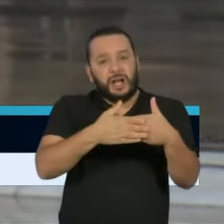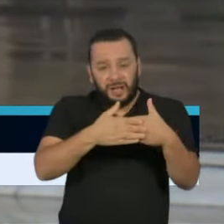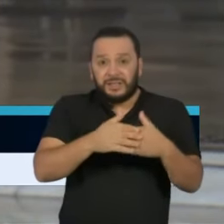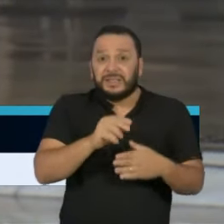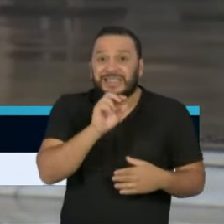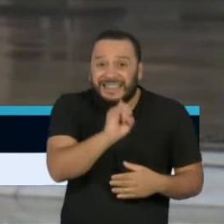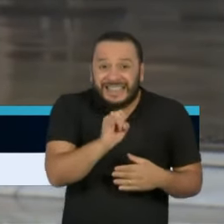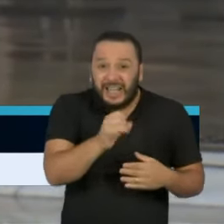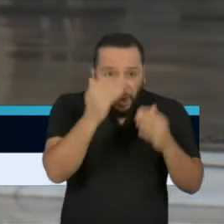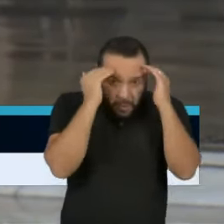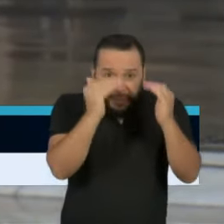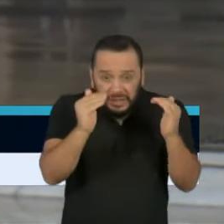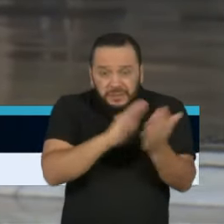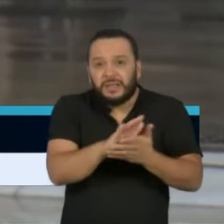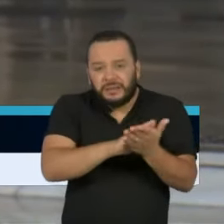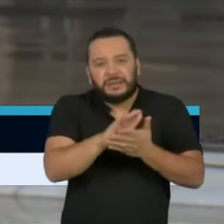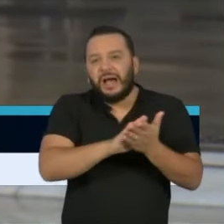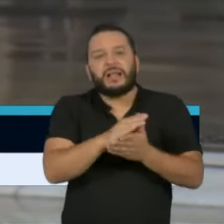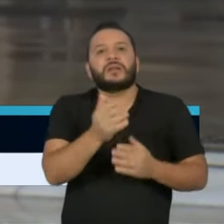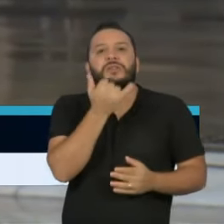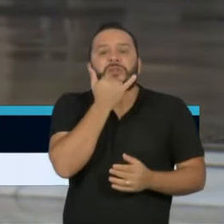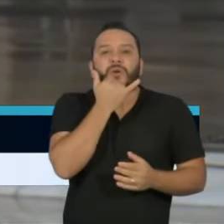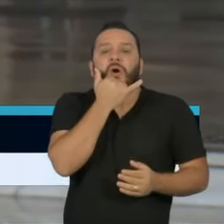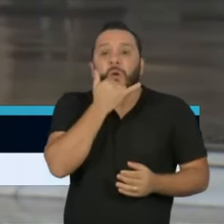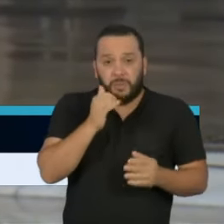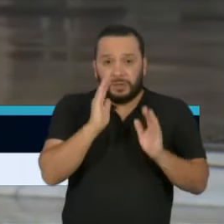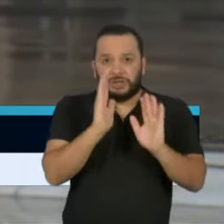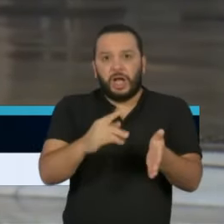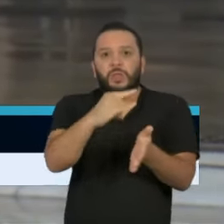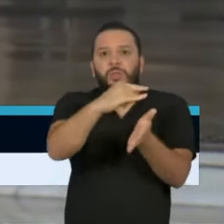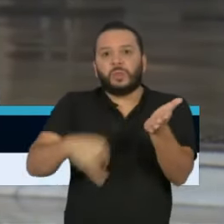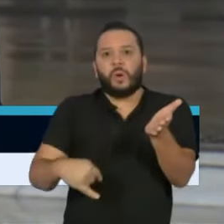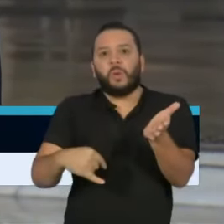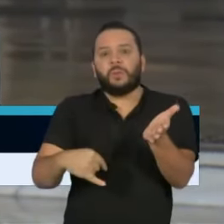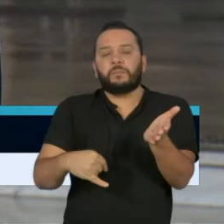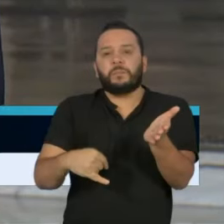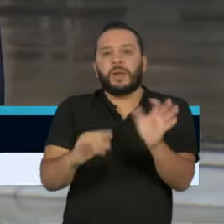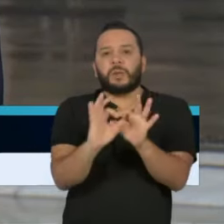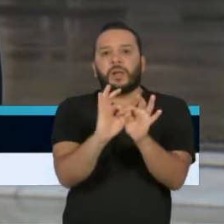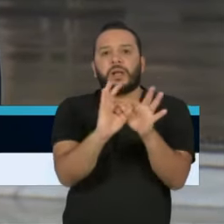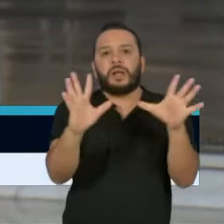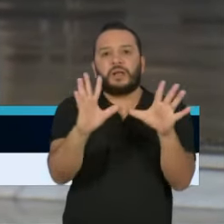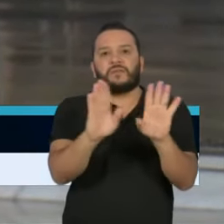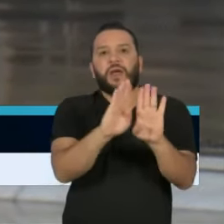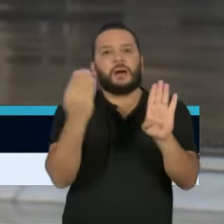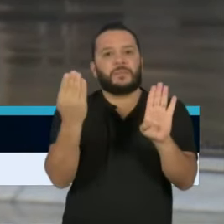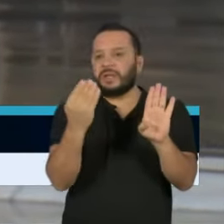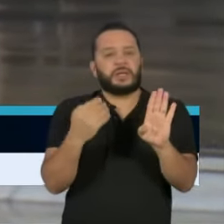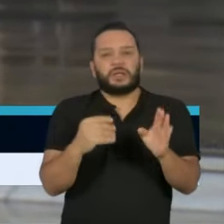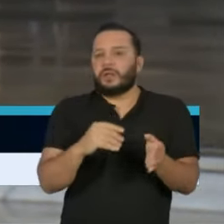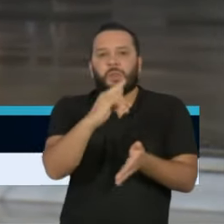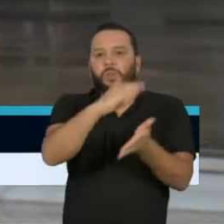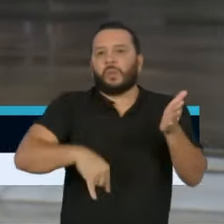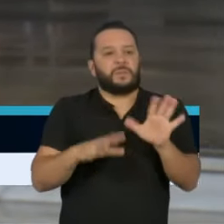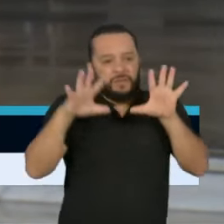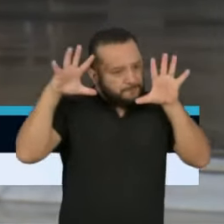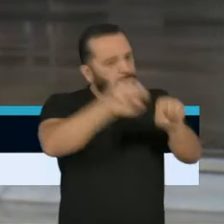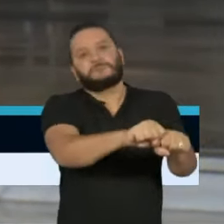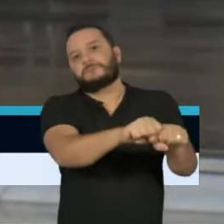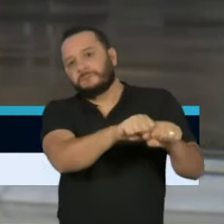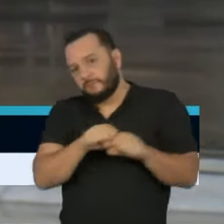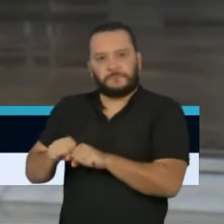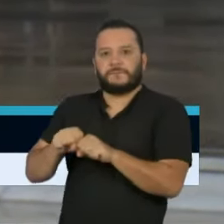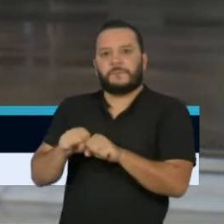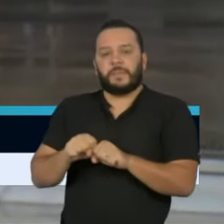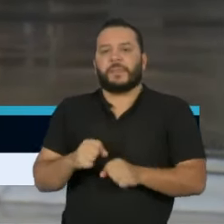alvará de funcionamento. Então, essa é a orientação dos 2 mil fiscais que a Prefeitura tem na rua, é essa